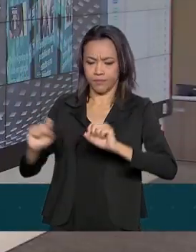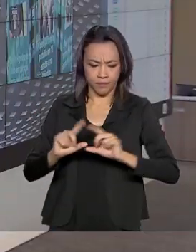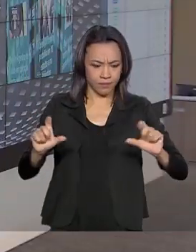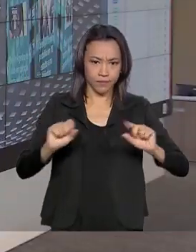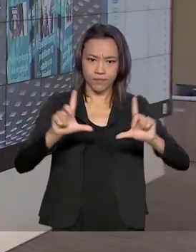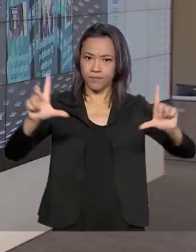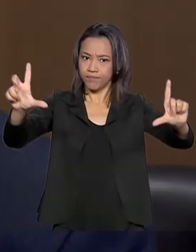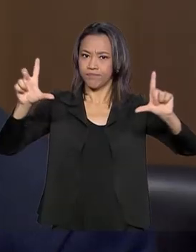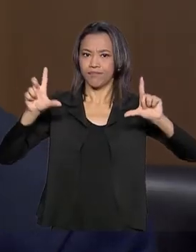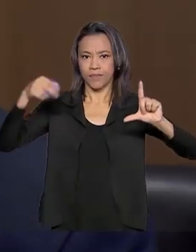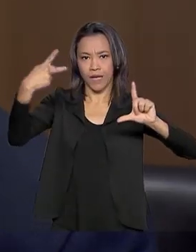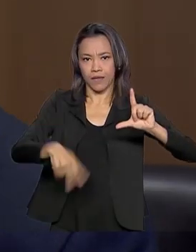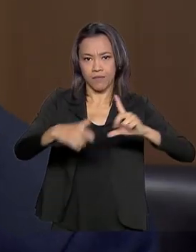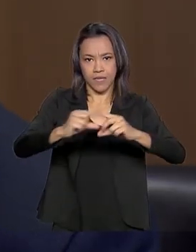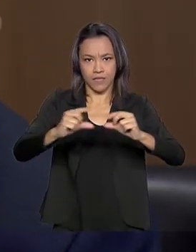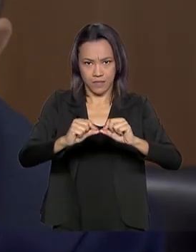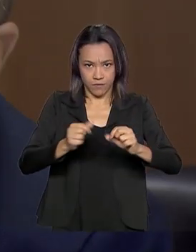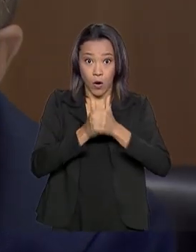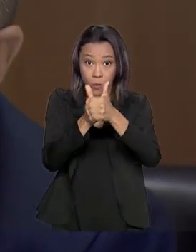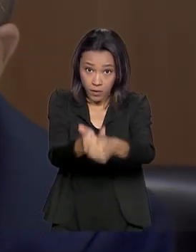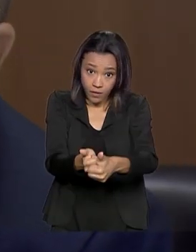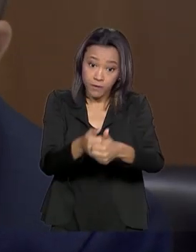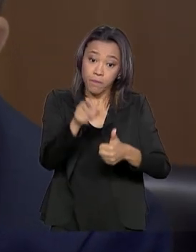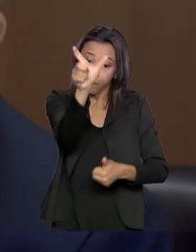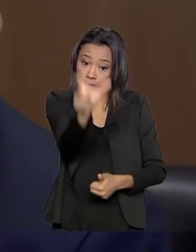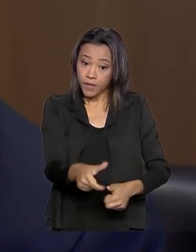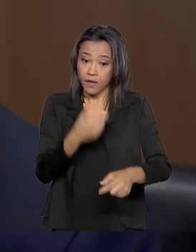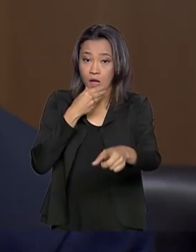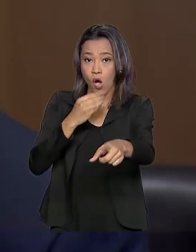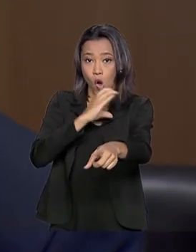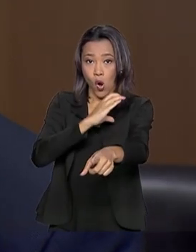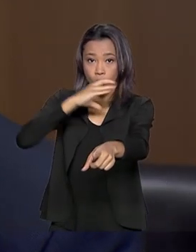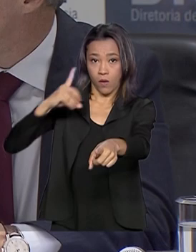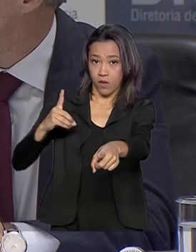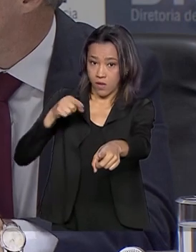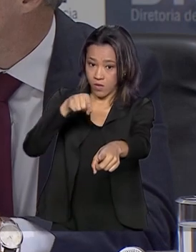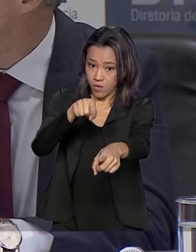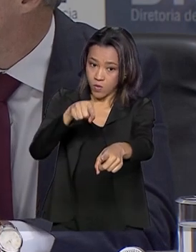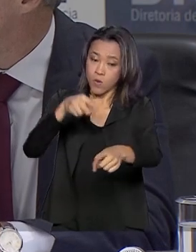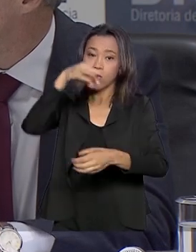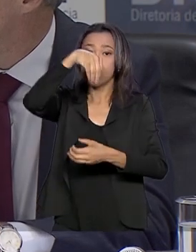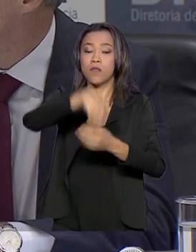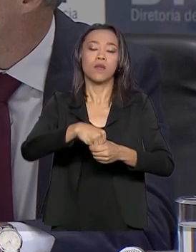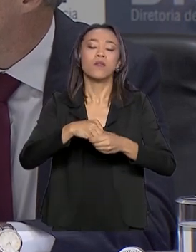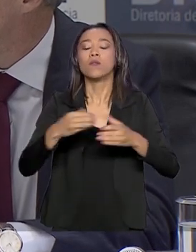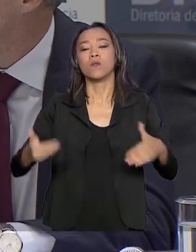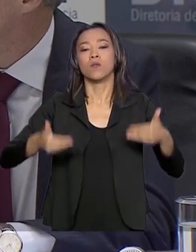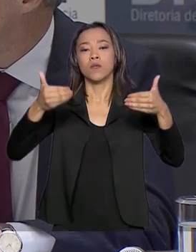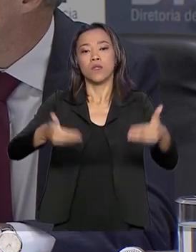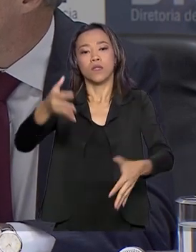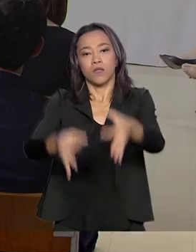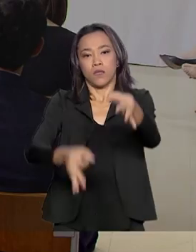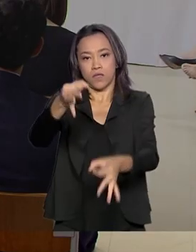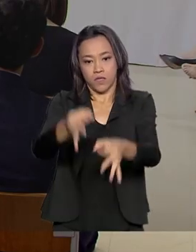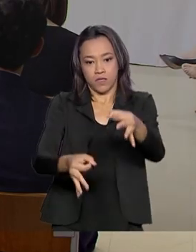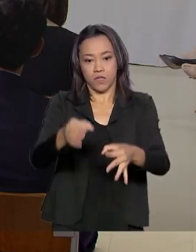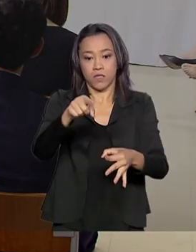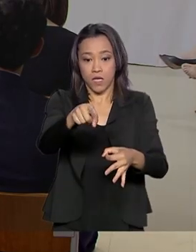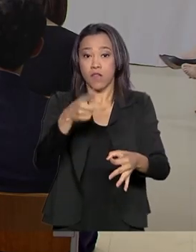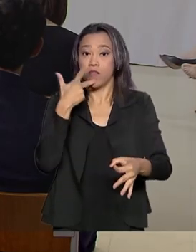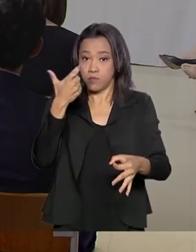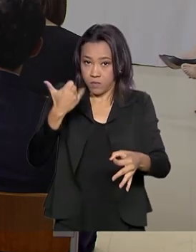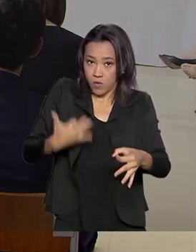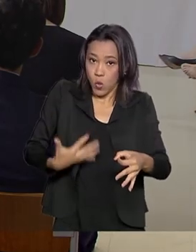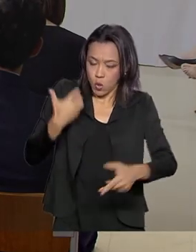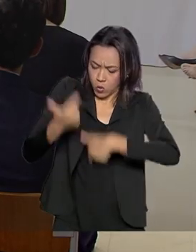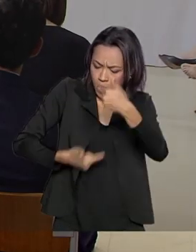Controle Nacional em Brasília. Segundo o coordenador do Laboratório de Operações Cibernéticas do Ministério da Justiça e Segurança Pública, o trabalho